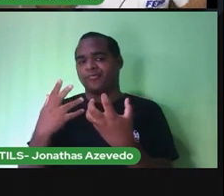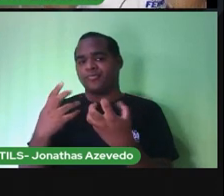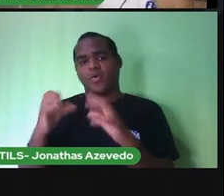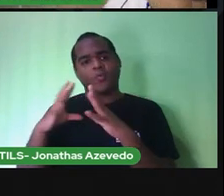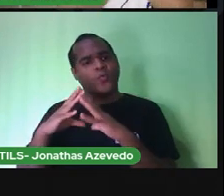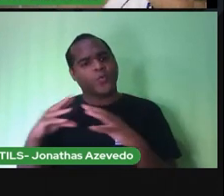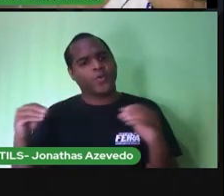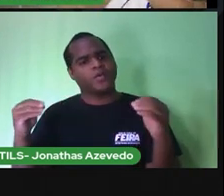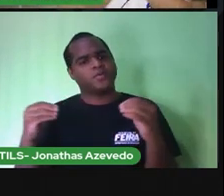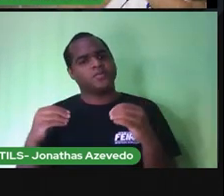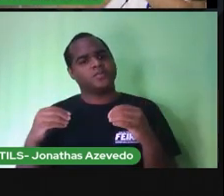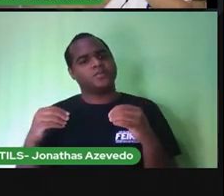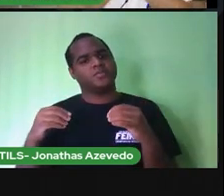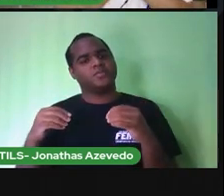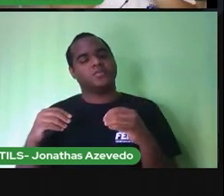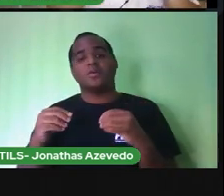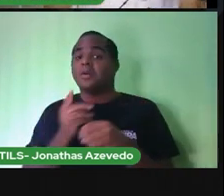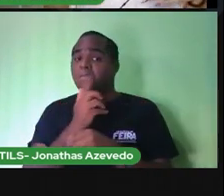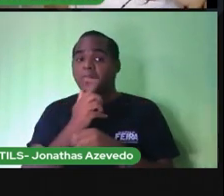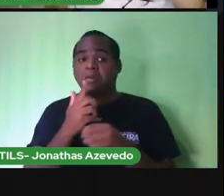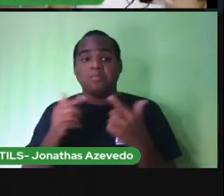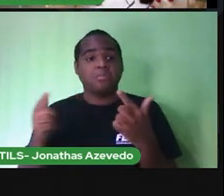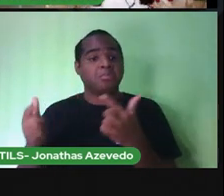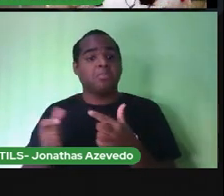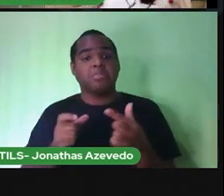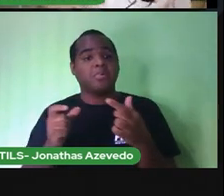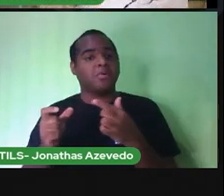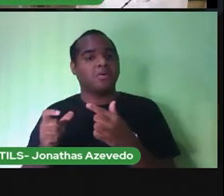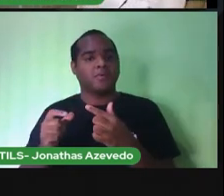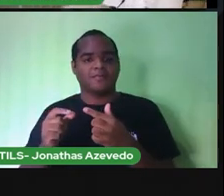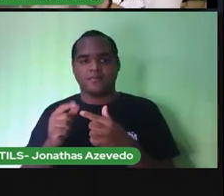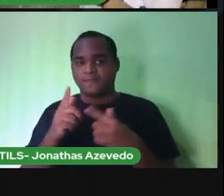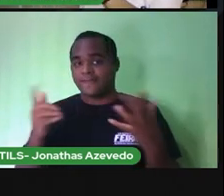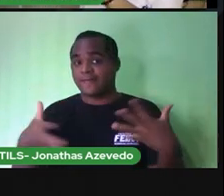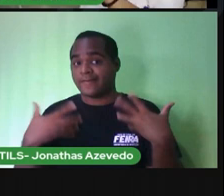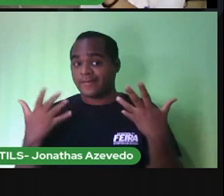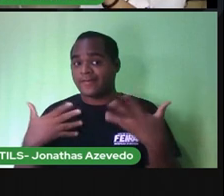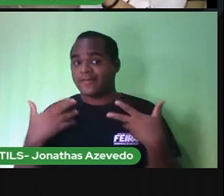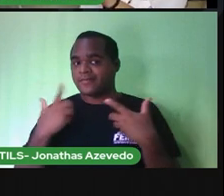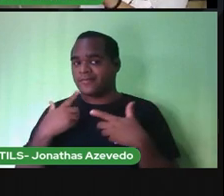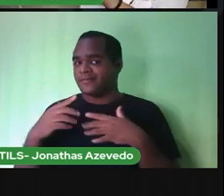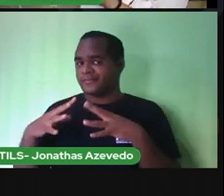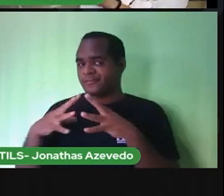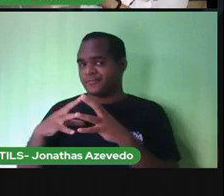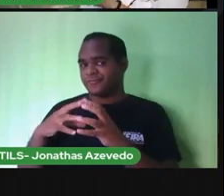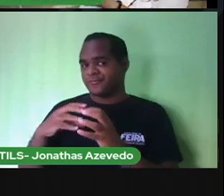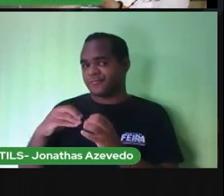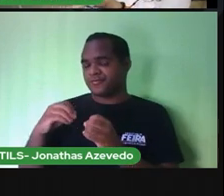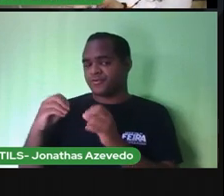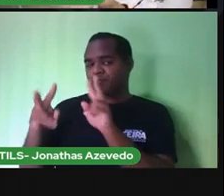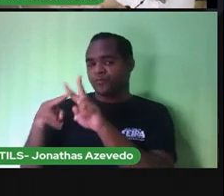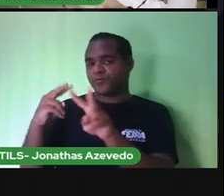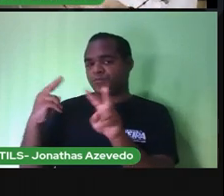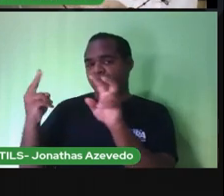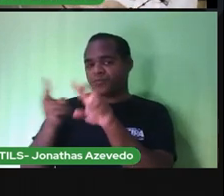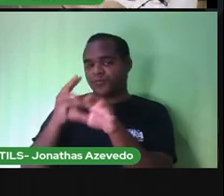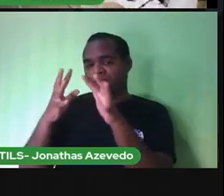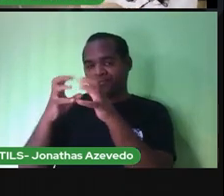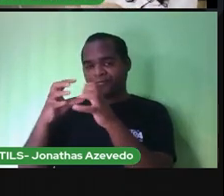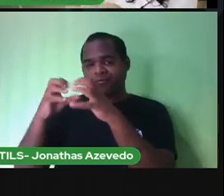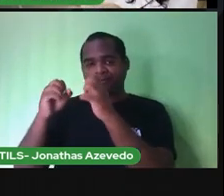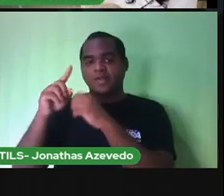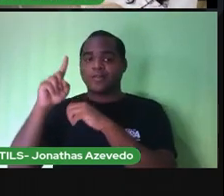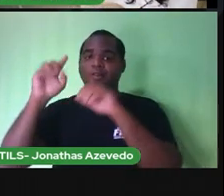secou. Para onde foi a água? O calor fez a água virar um vaporzinho e ele foi